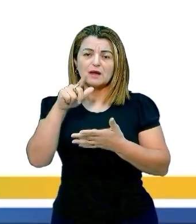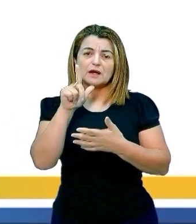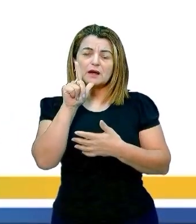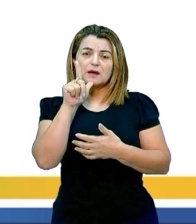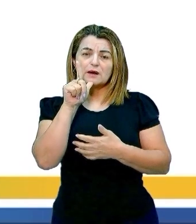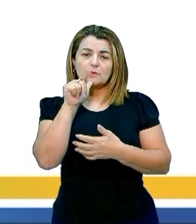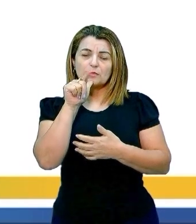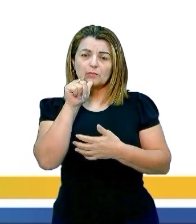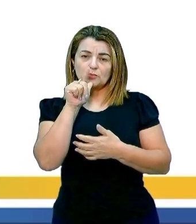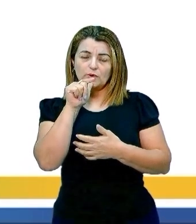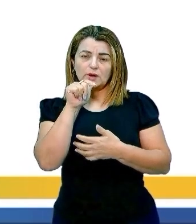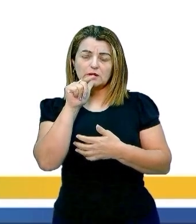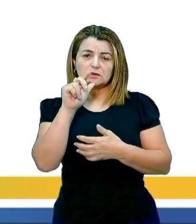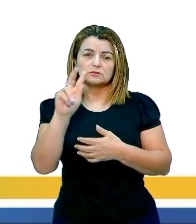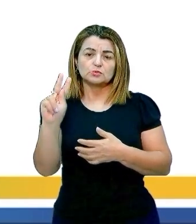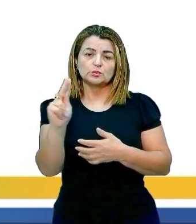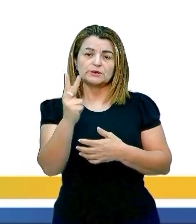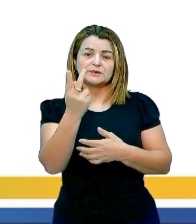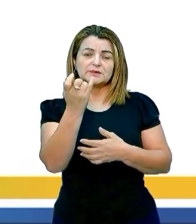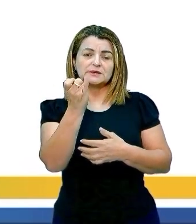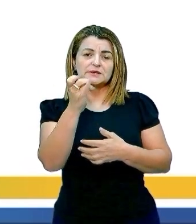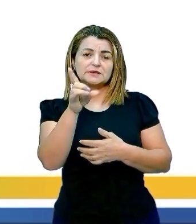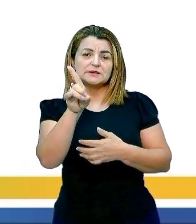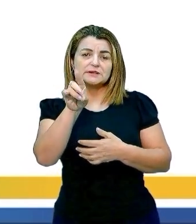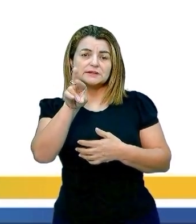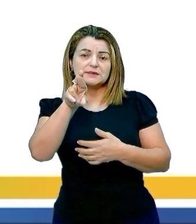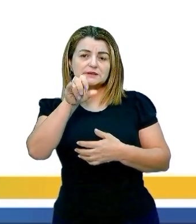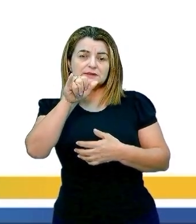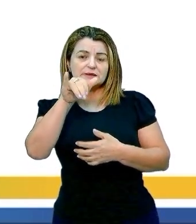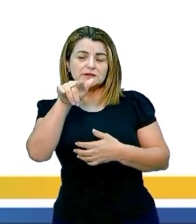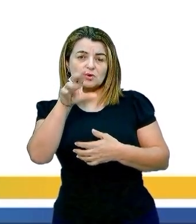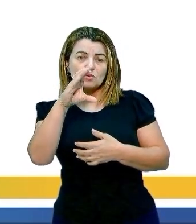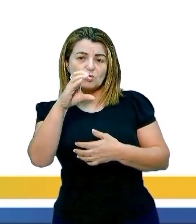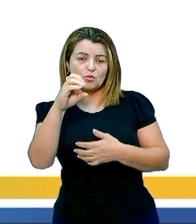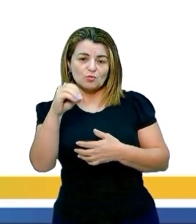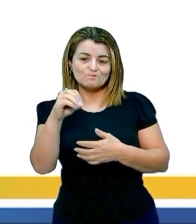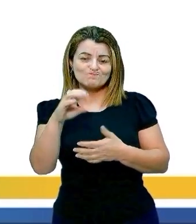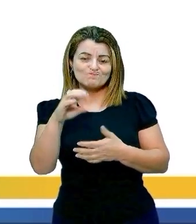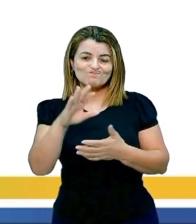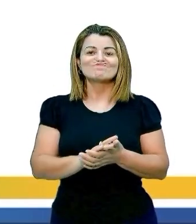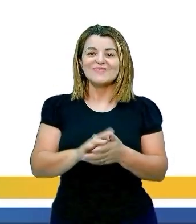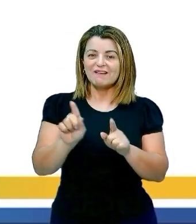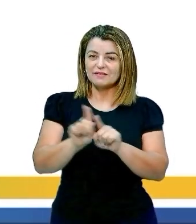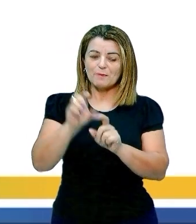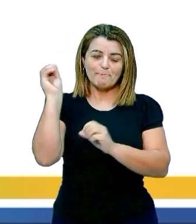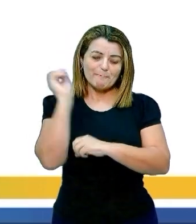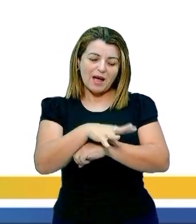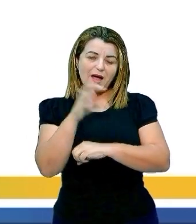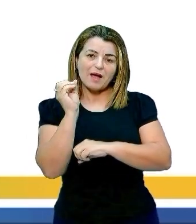O despejo de substâncias químicas em